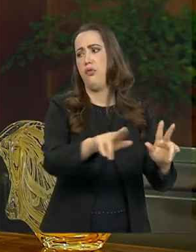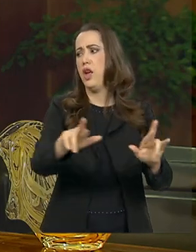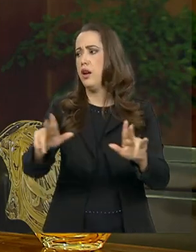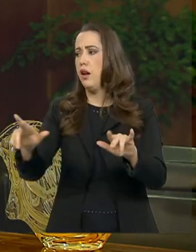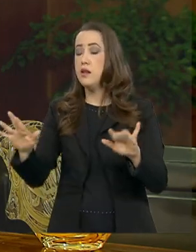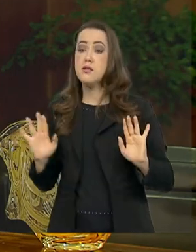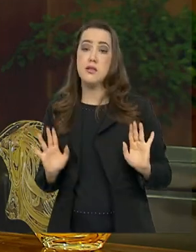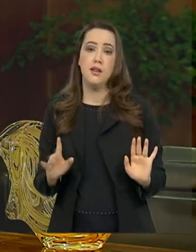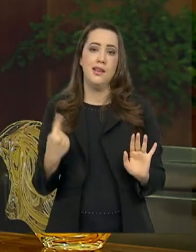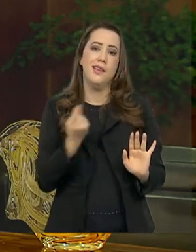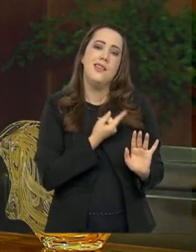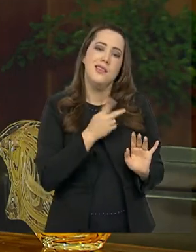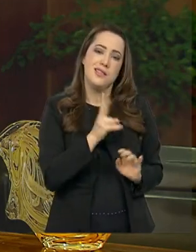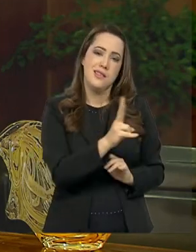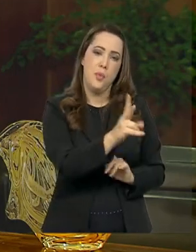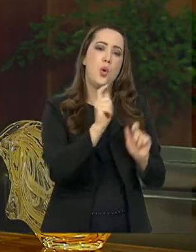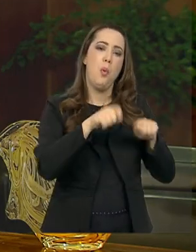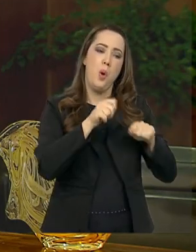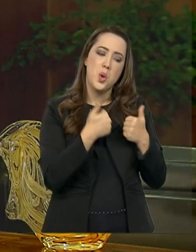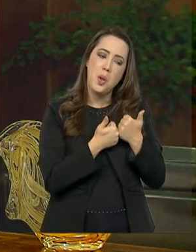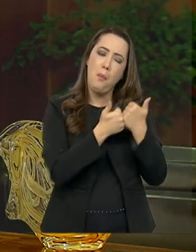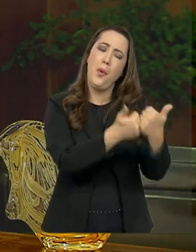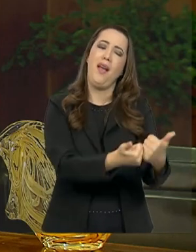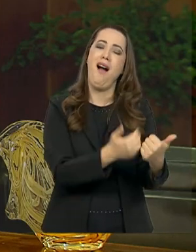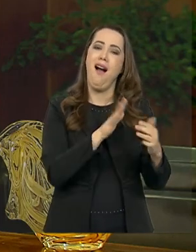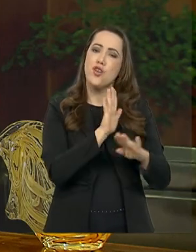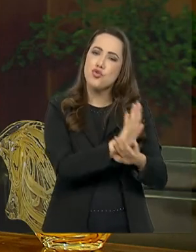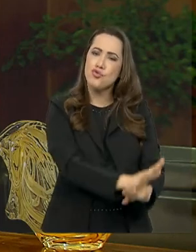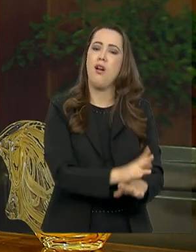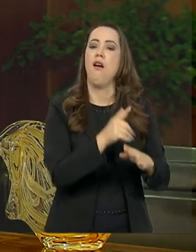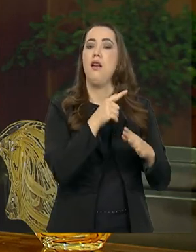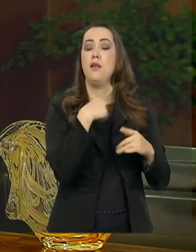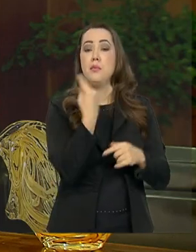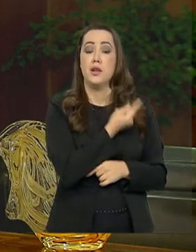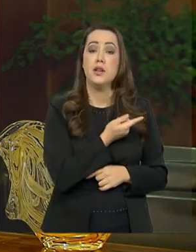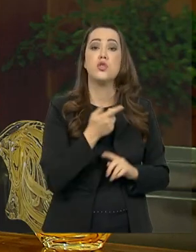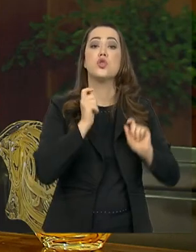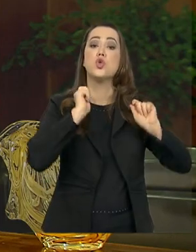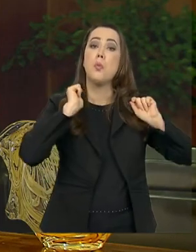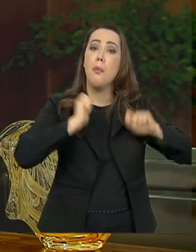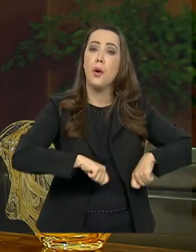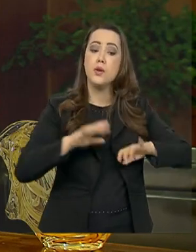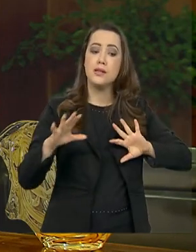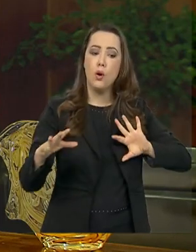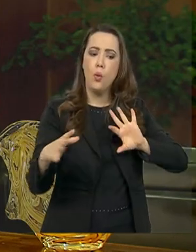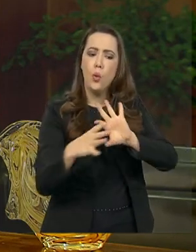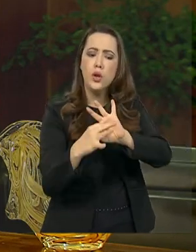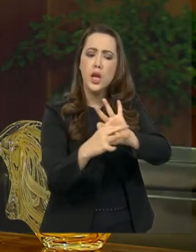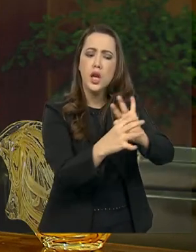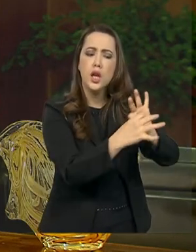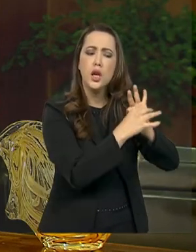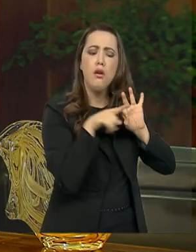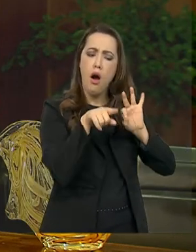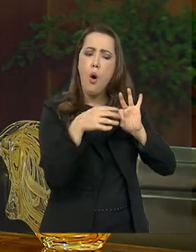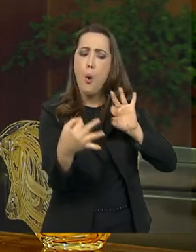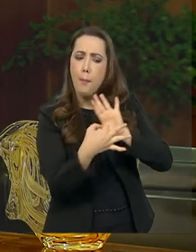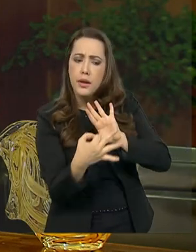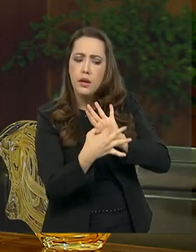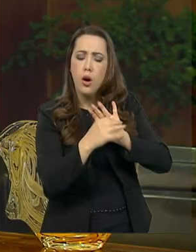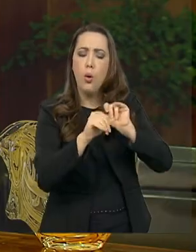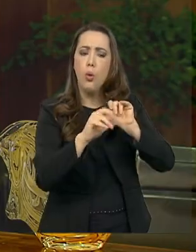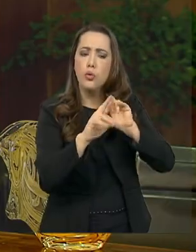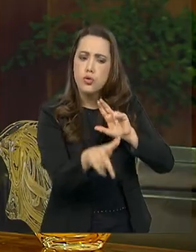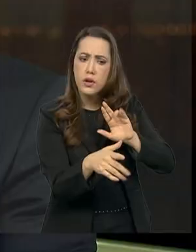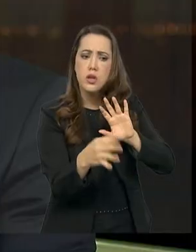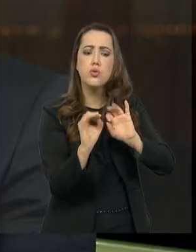ações e dando o possível que eu possa colaborar para que a gente possa juntar os pontos de convergência para um propósito maior, eu